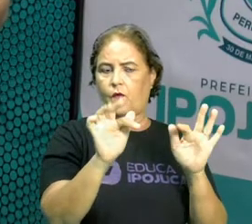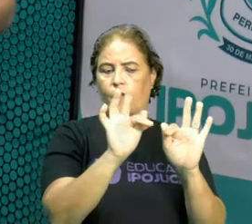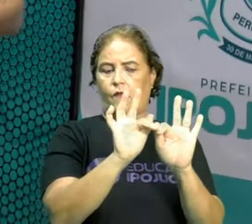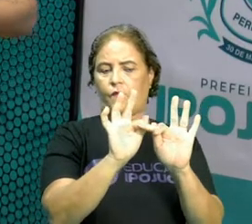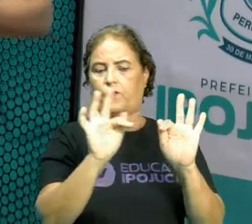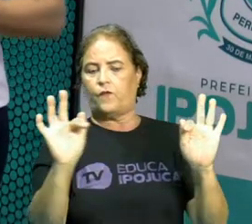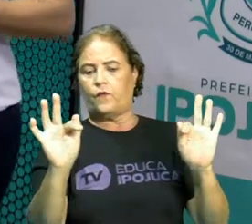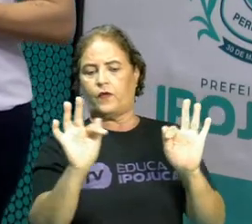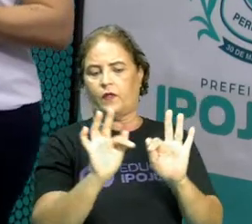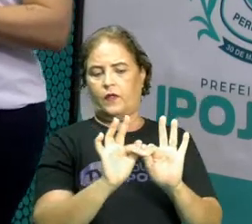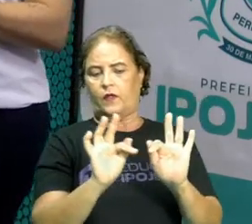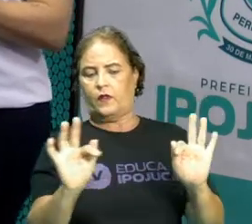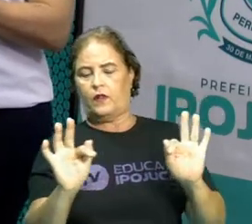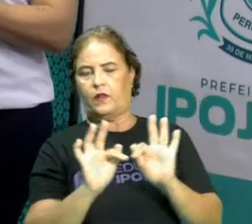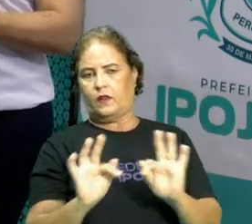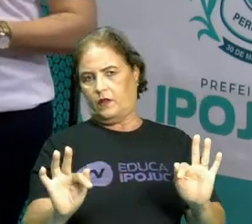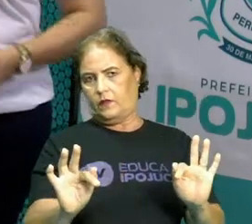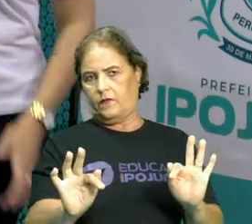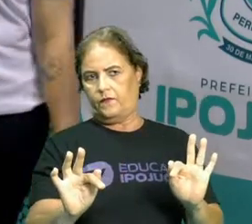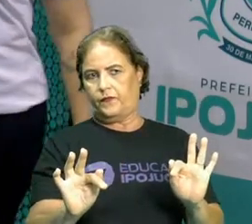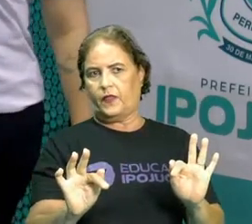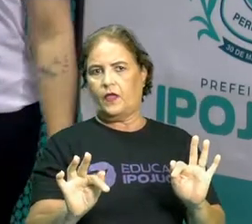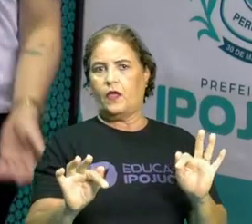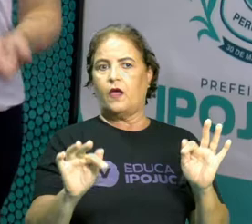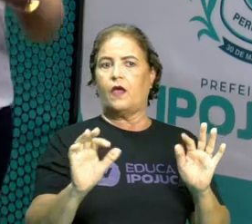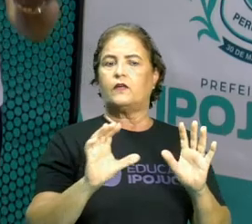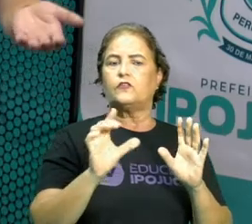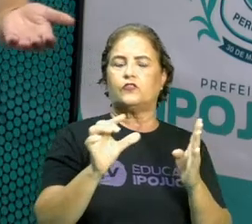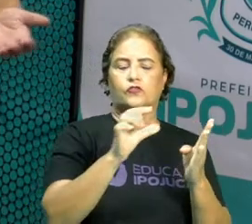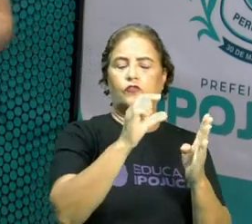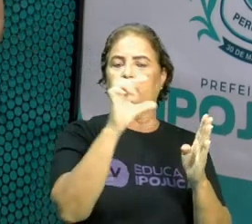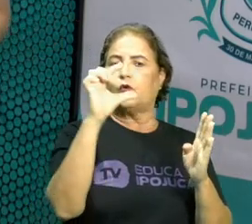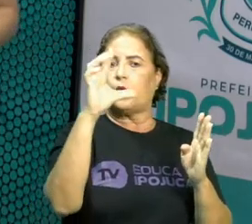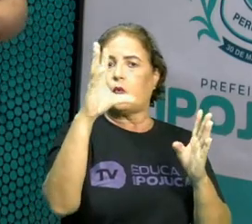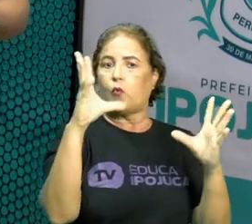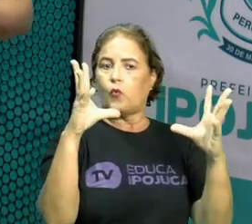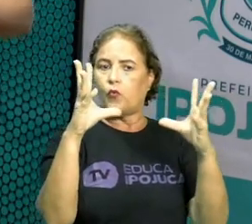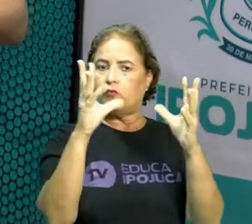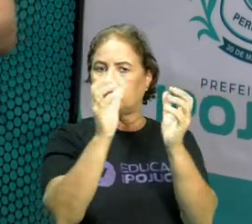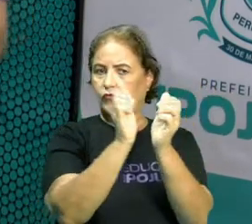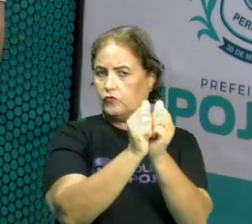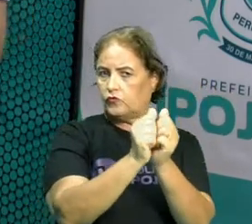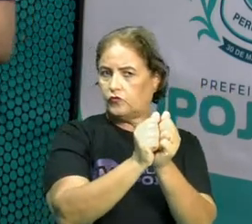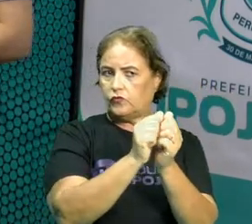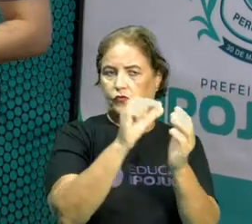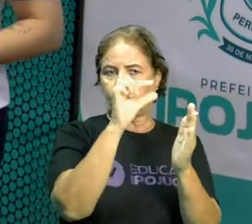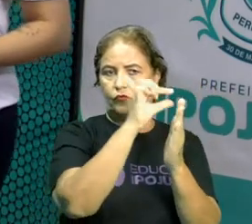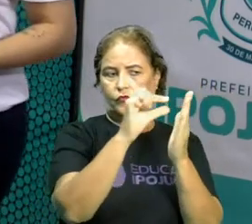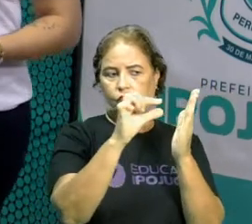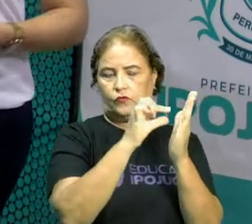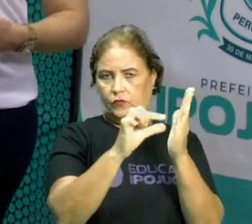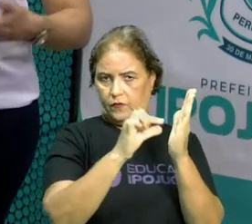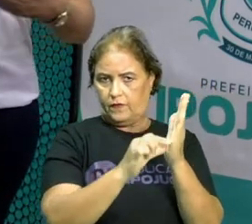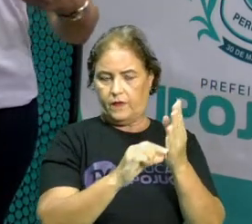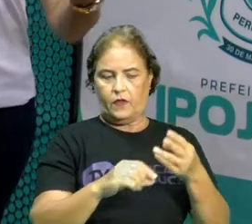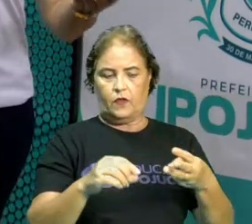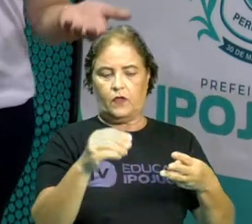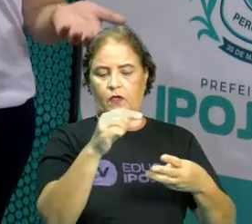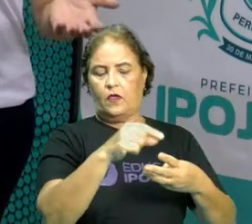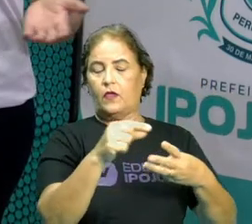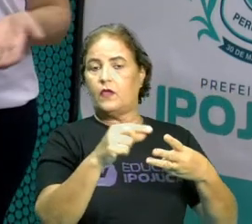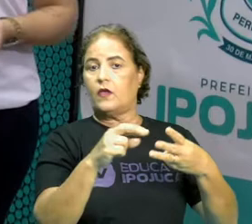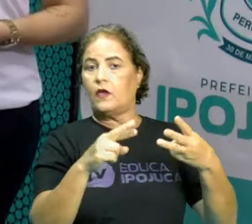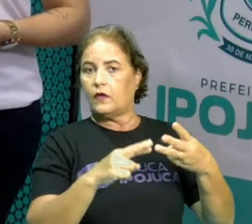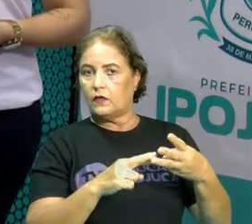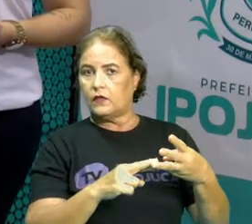conjuntinho de versos, ok? E a rima é a semelhança de sons entre as